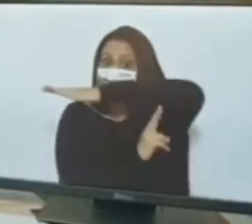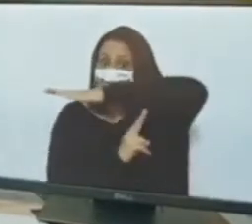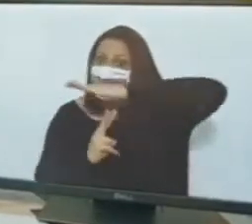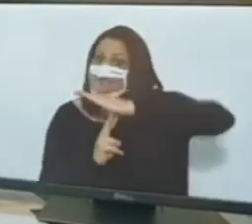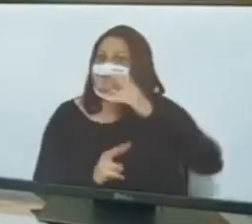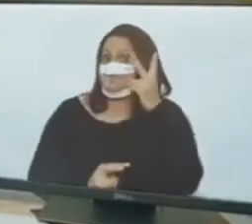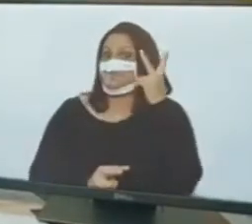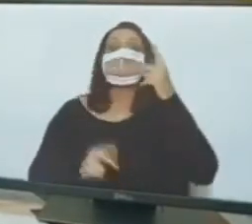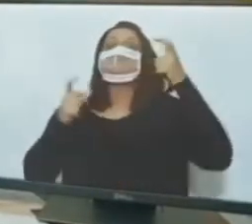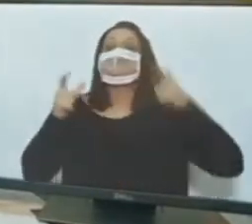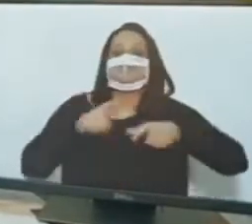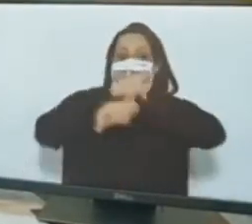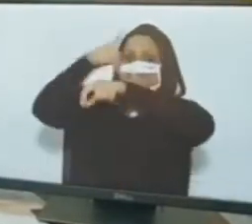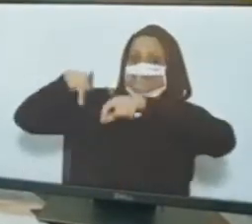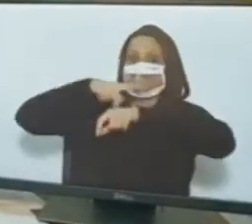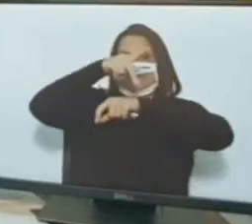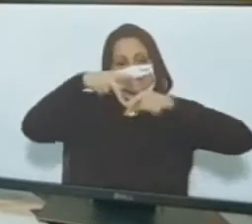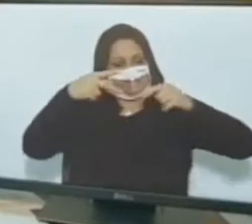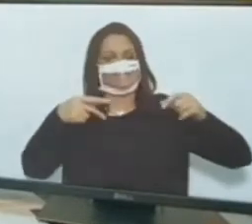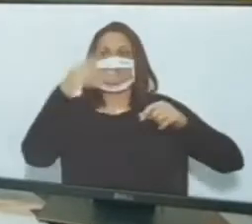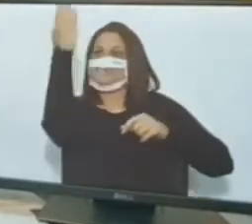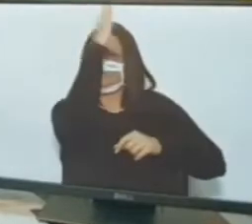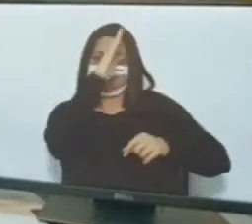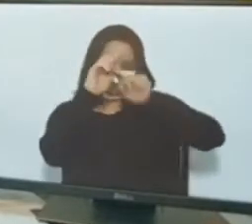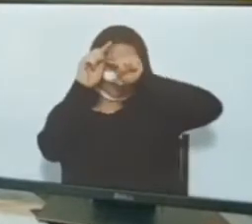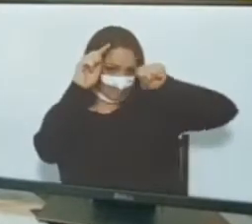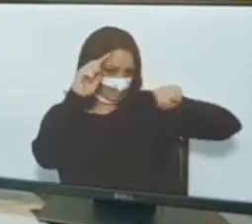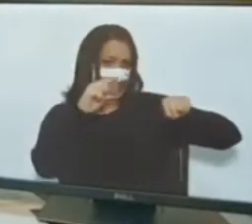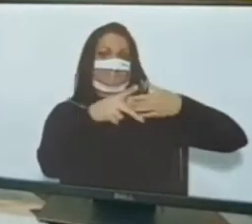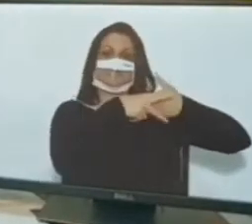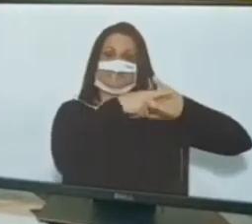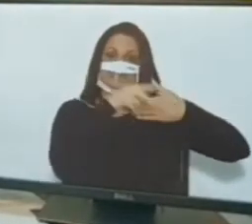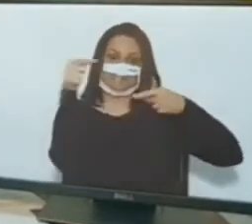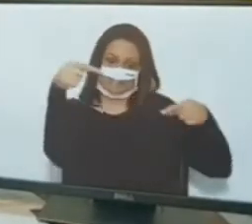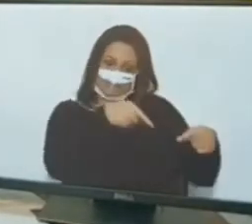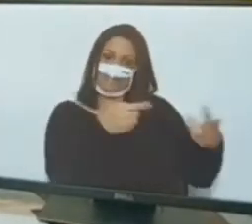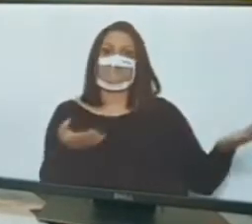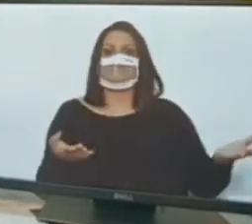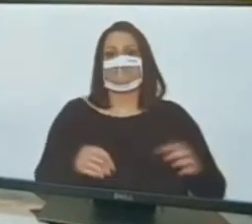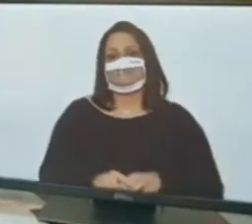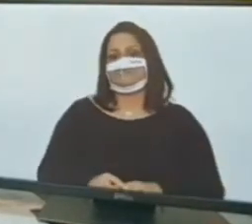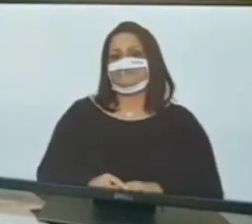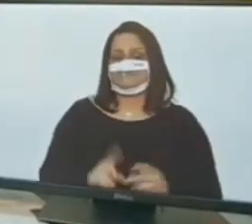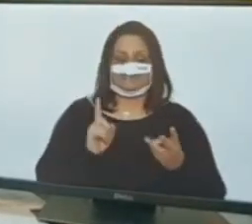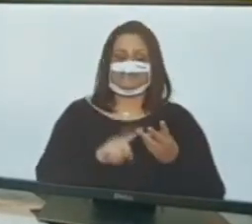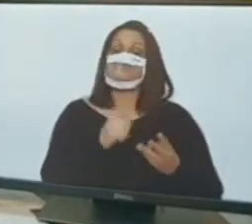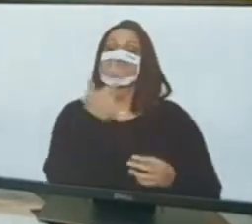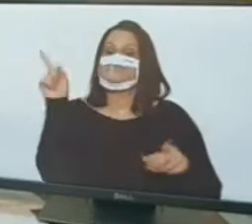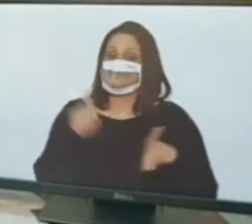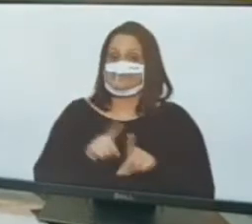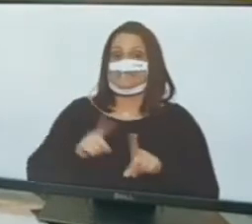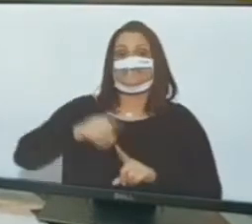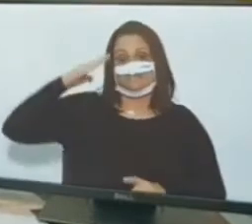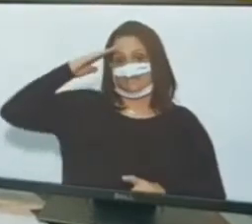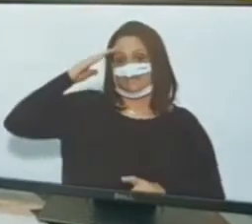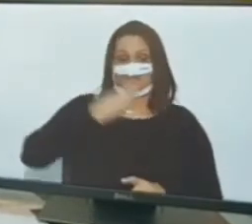vai estimular mais o nosso comércio. Ele vai potencializar. Temos aqui o João Braga Neto, que foi interventor no Rio de Janeiro.